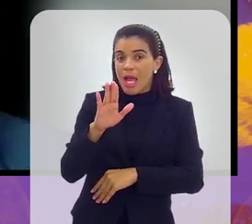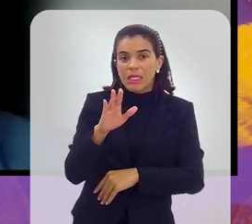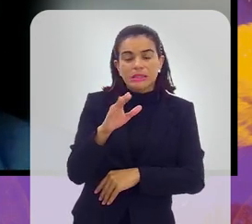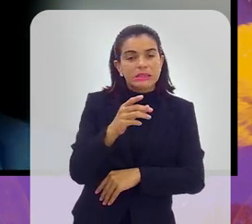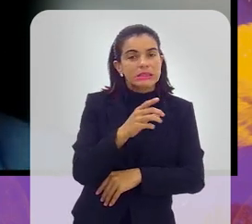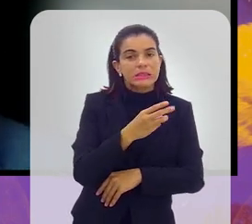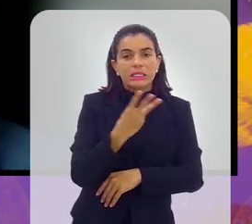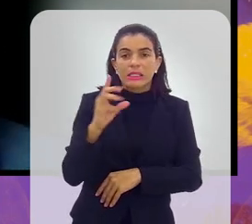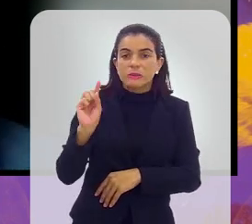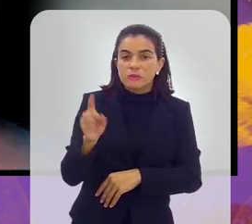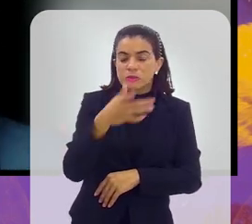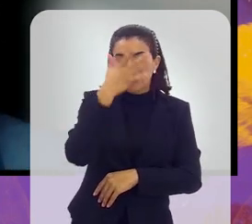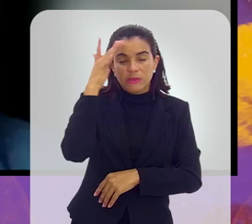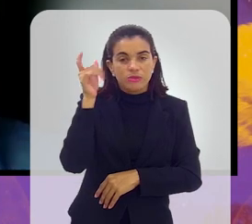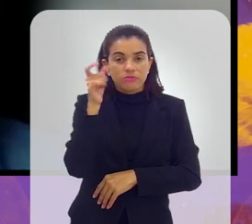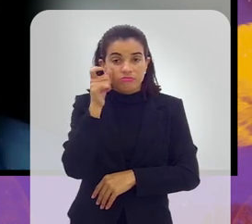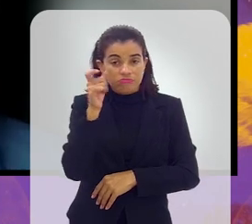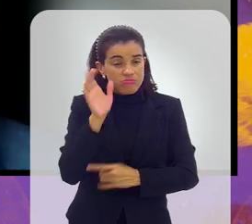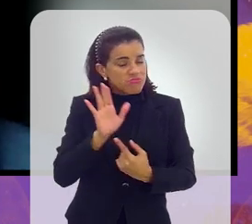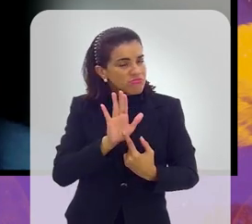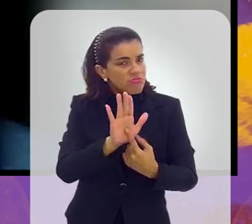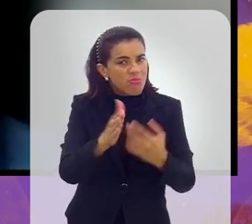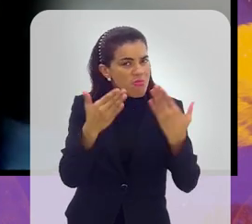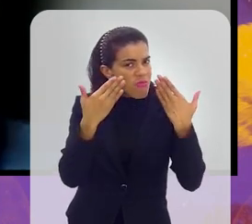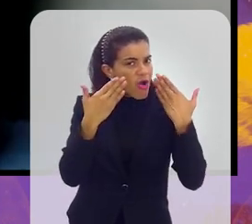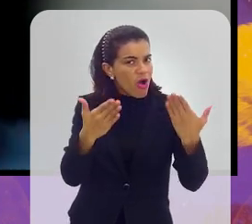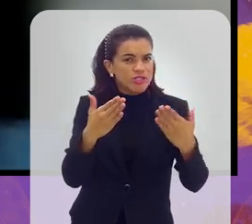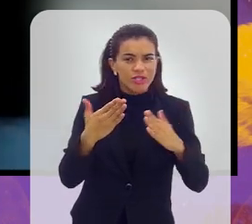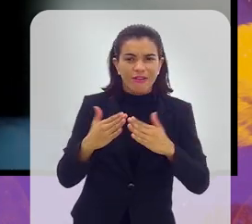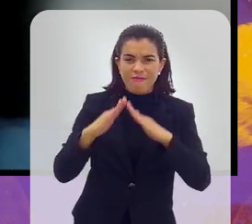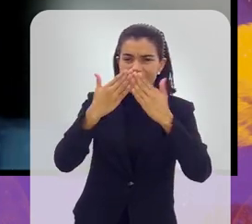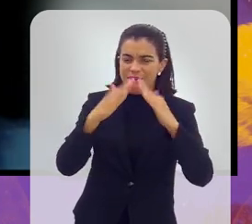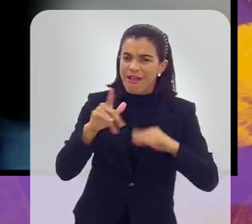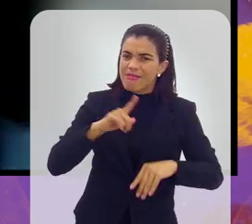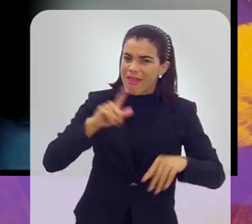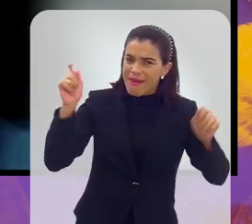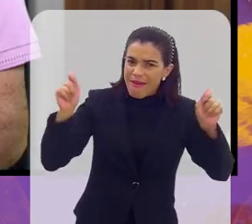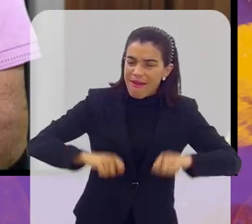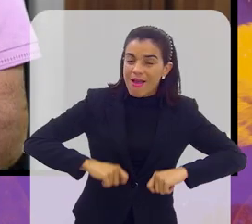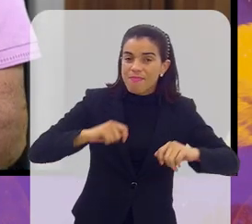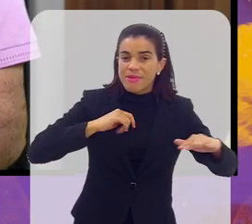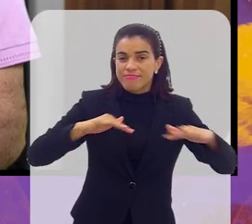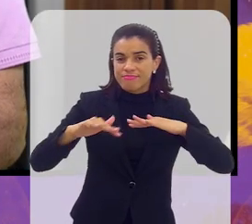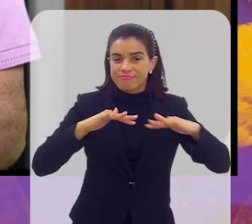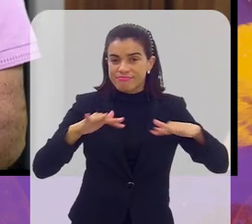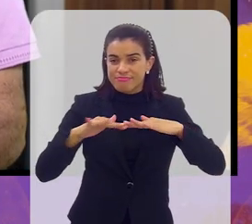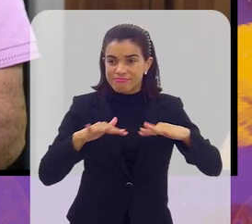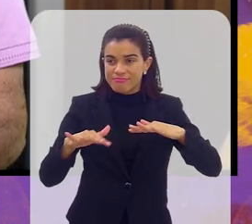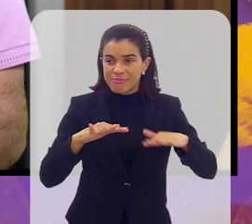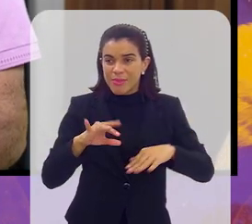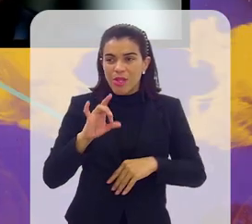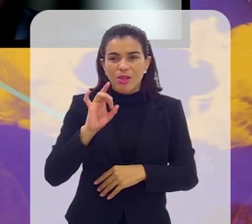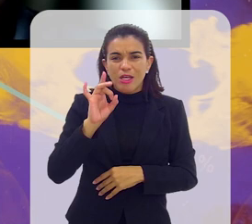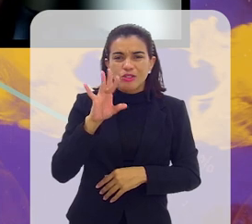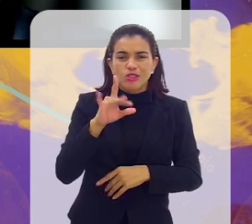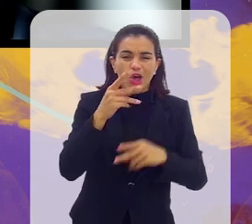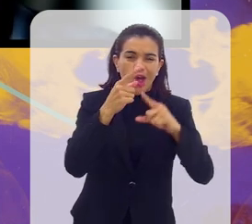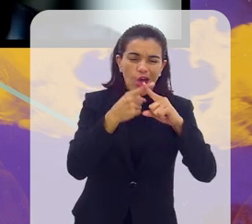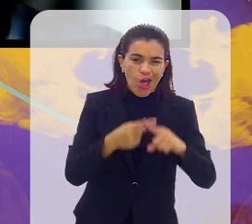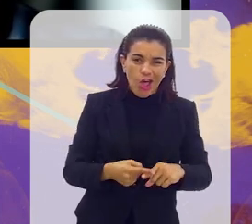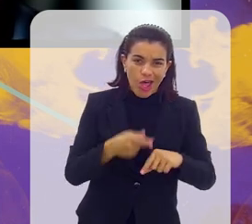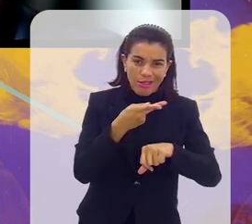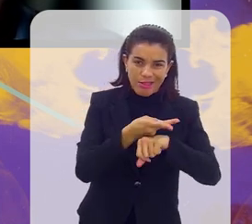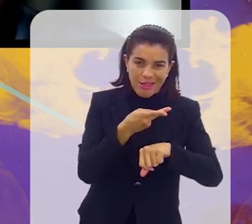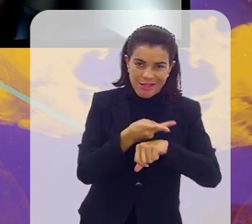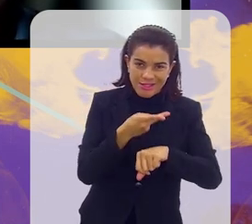a gente mostra que a favela, ela tem grande capacidade de mobilização, mas não só a torcida das favelas mostra